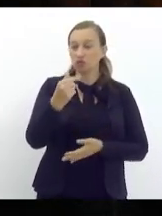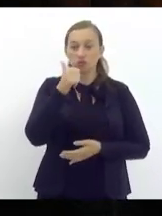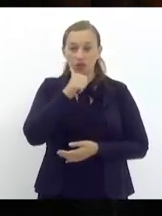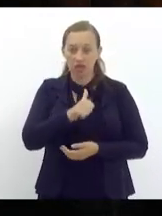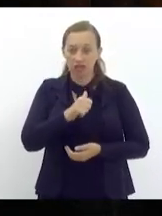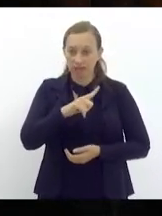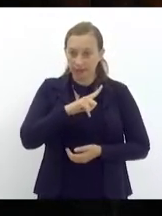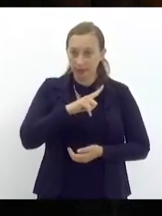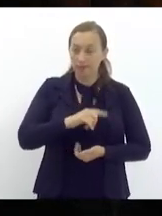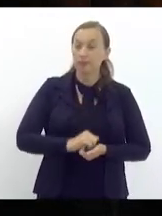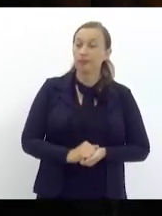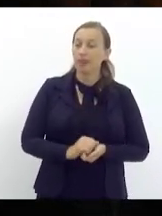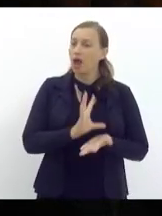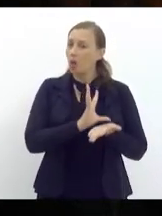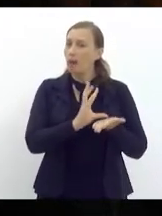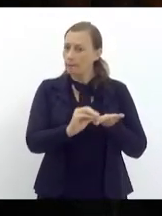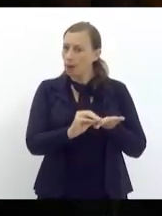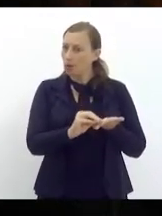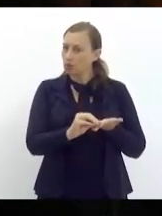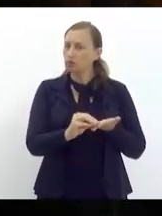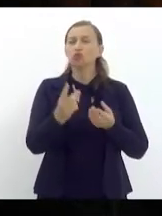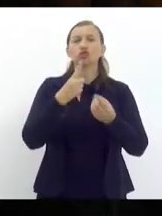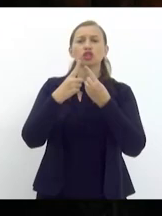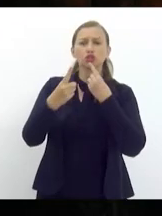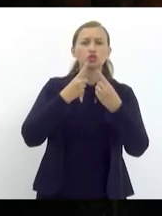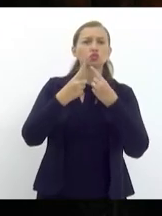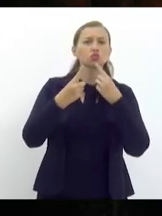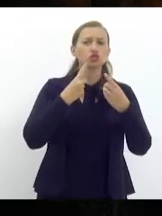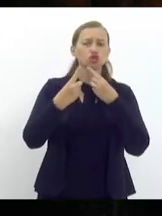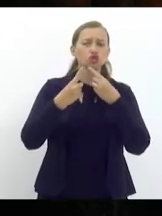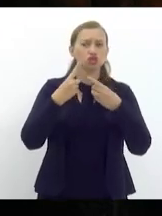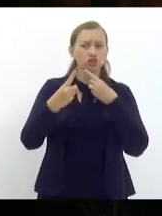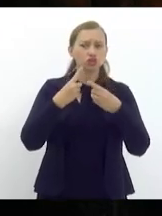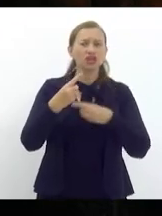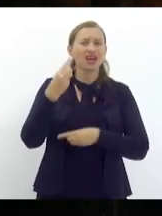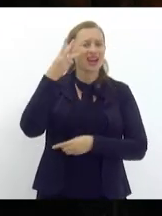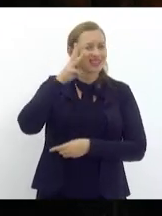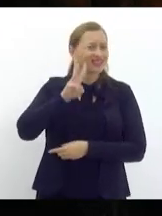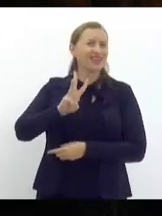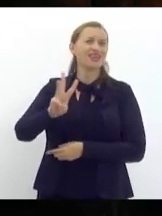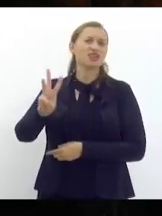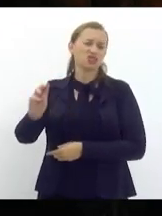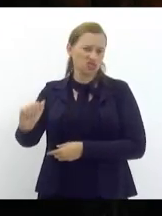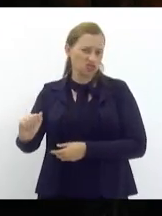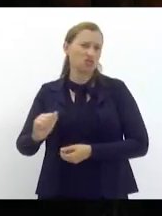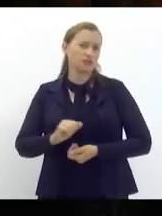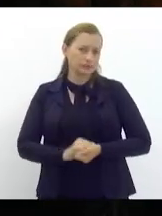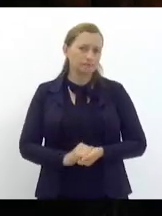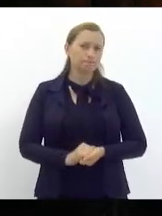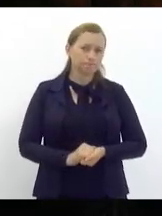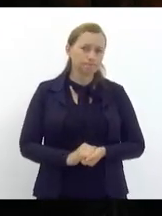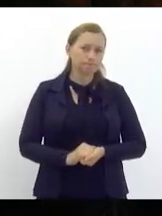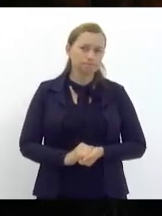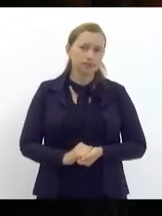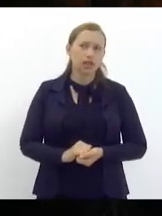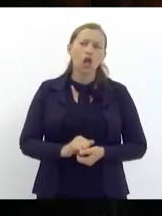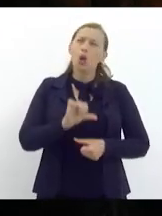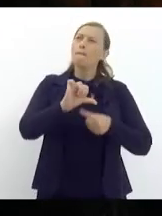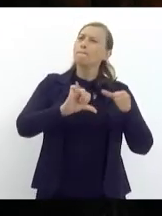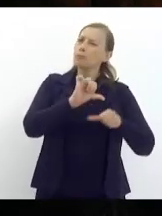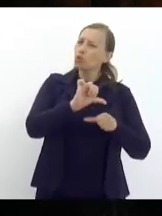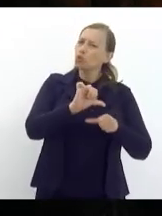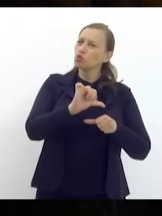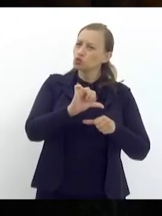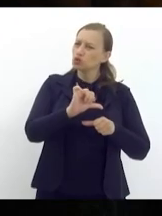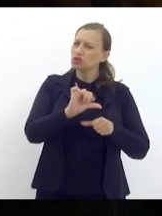essa a pauta que está aí se discutindo há três dias isso muda a situação